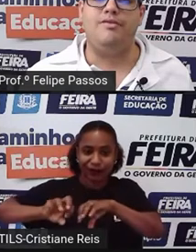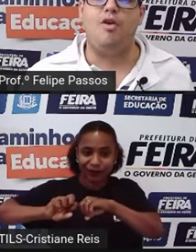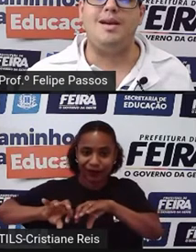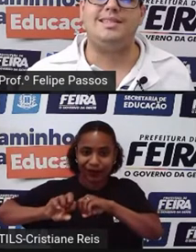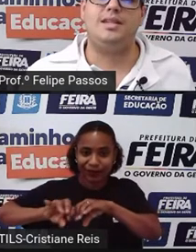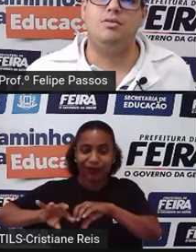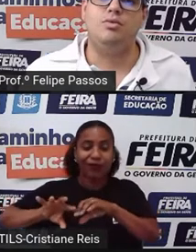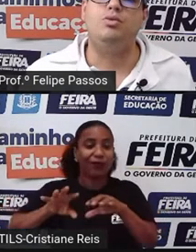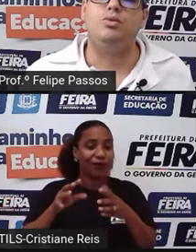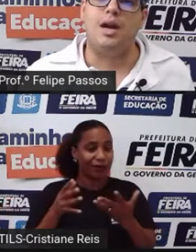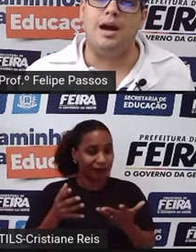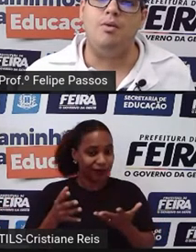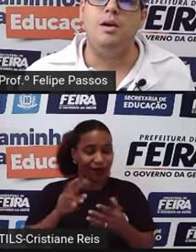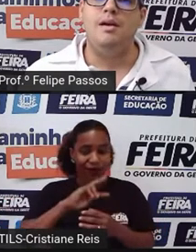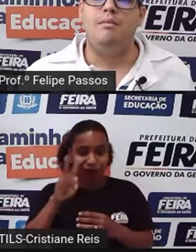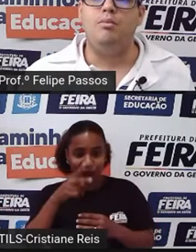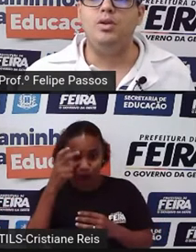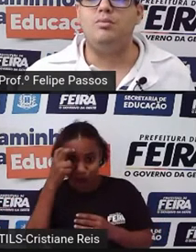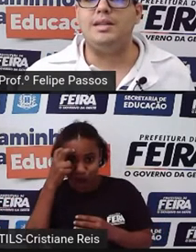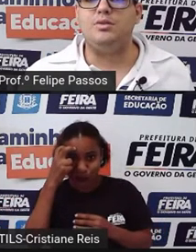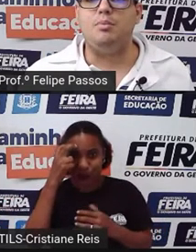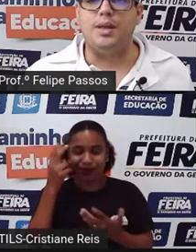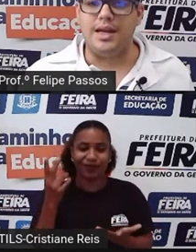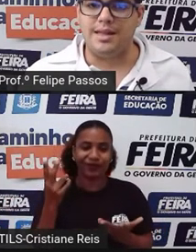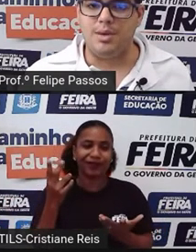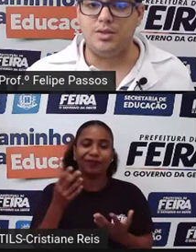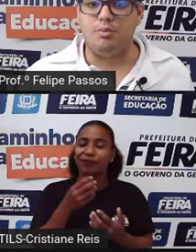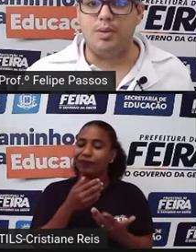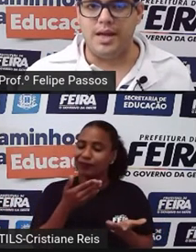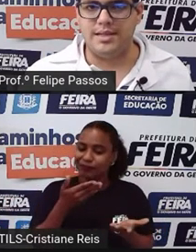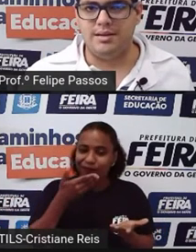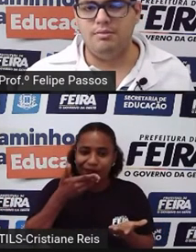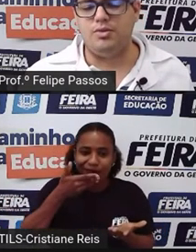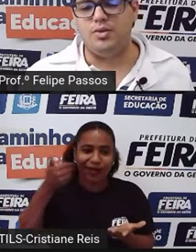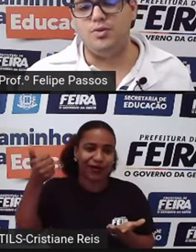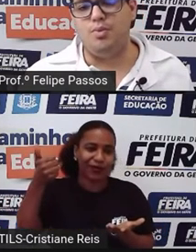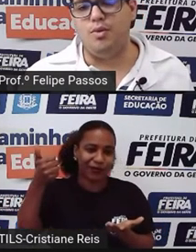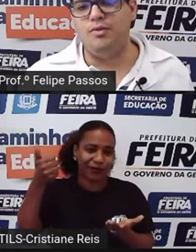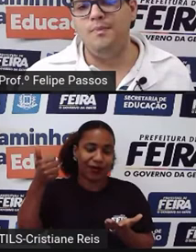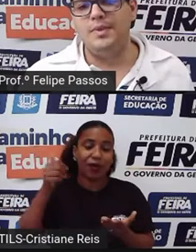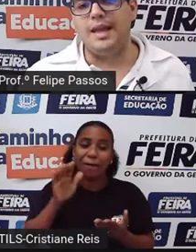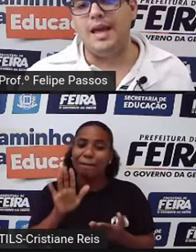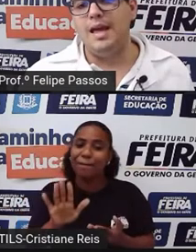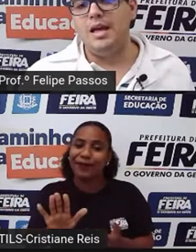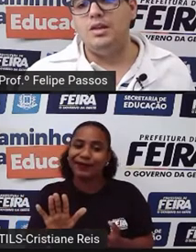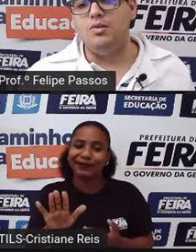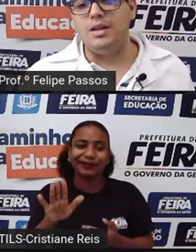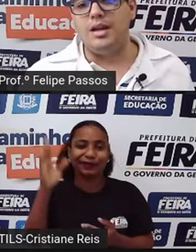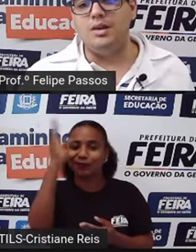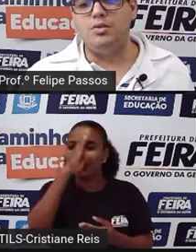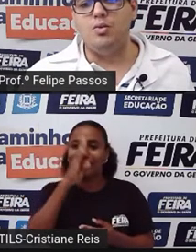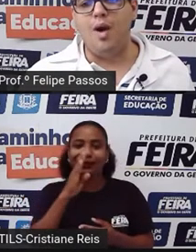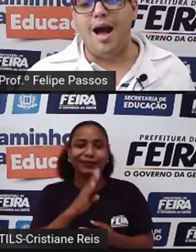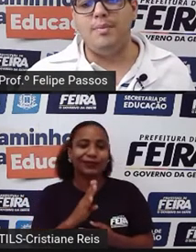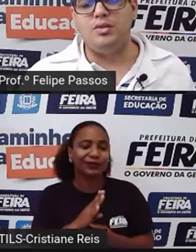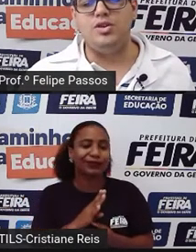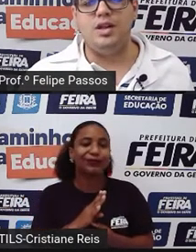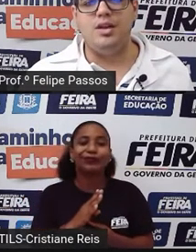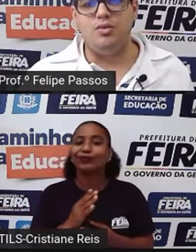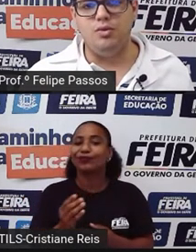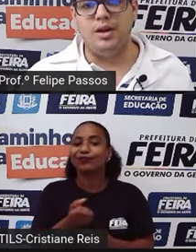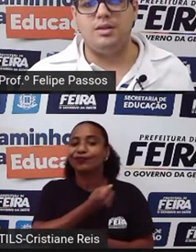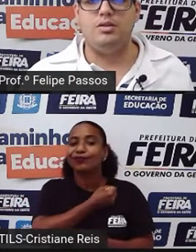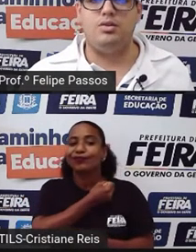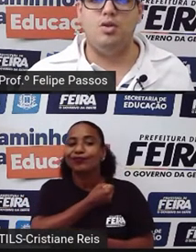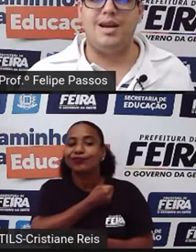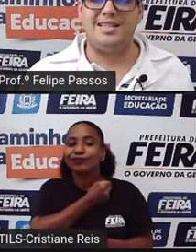formação cultural muito mais completa, mais complexa para o nosso povo, né? No entanto, o hábito de